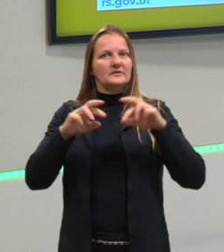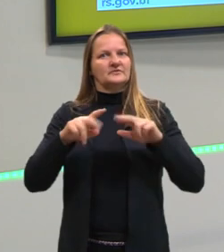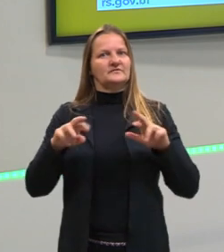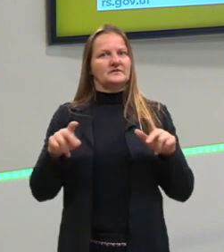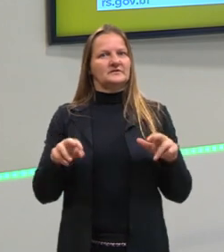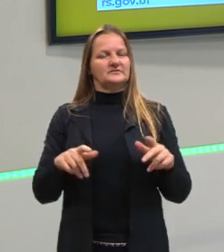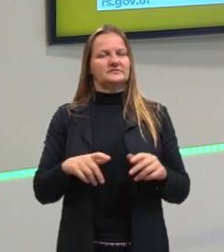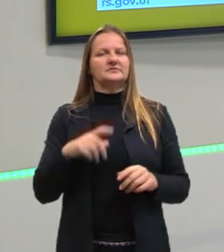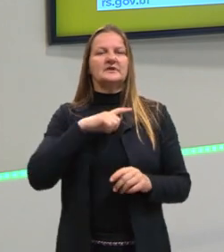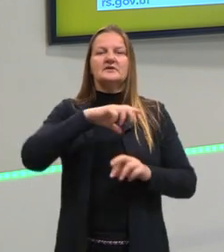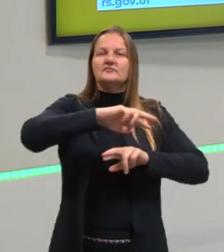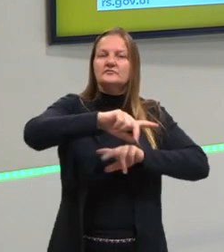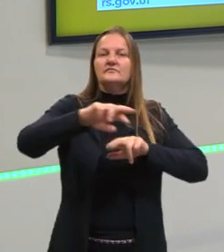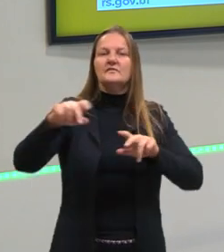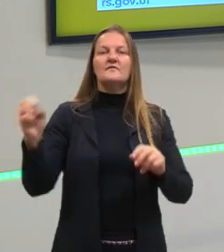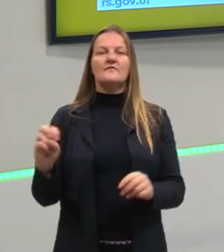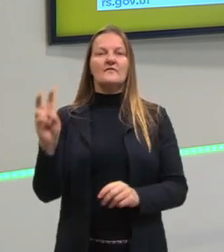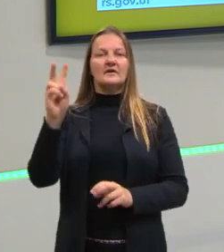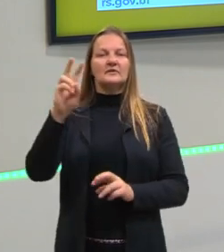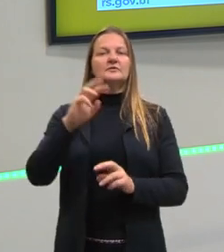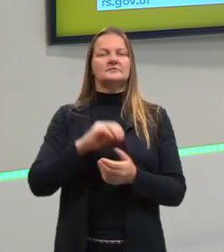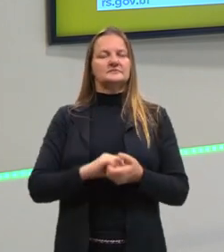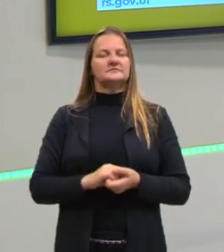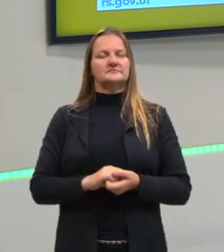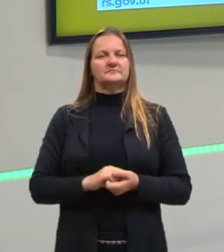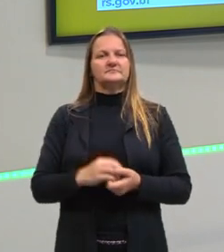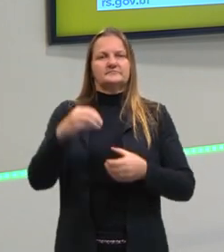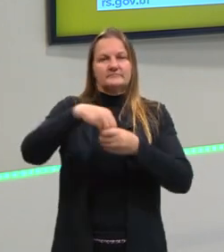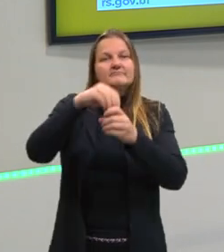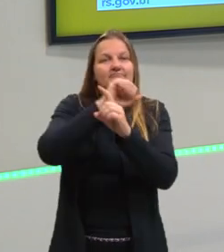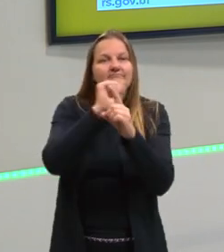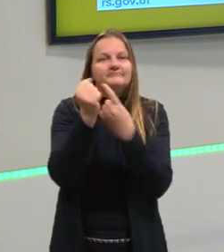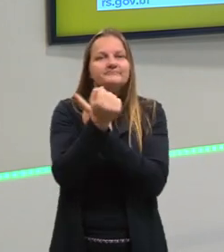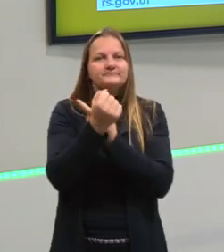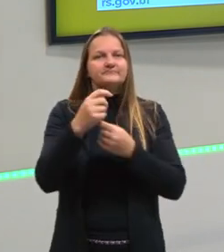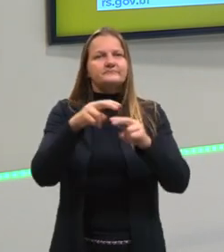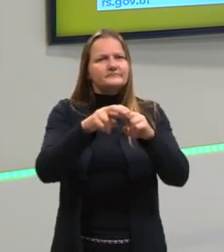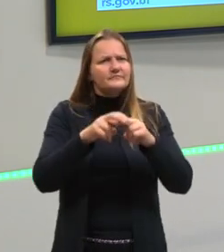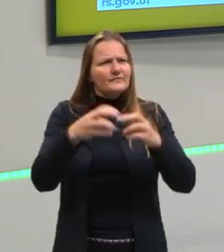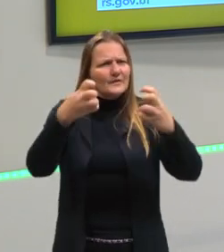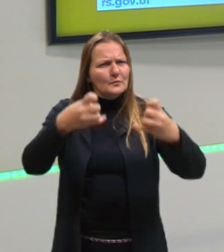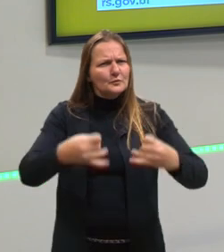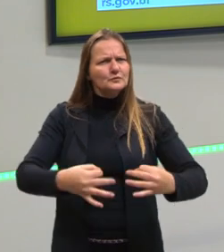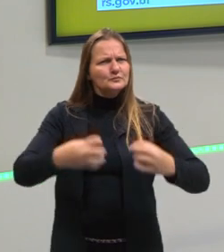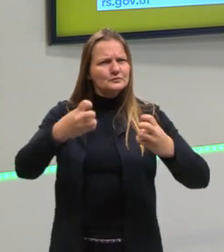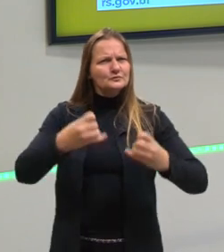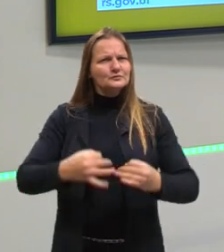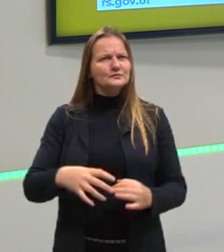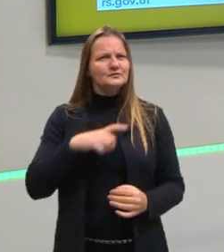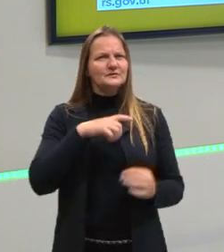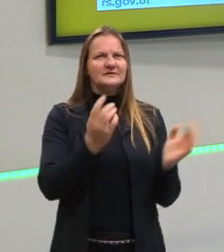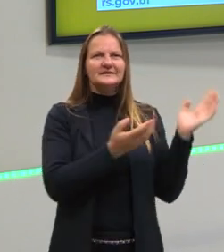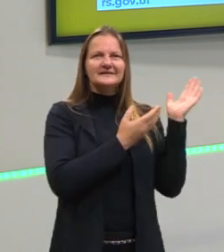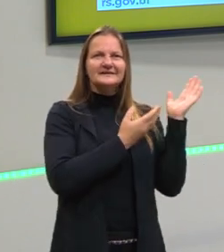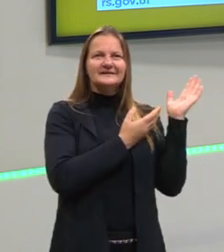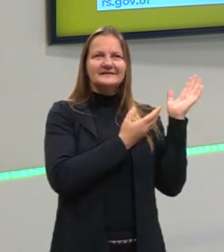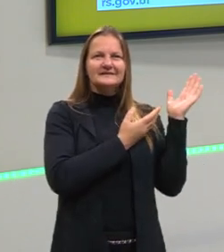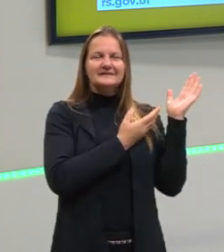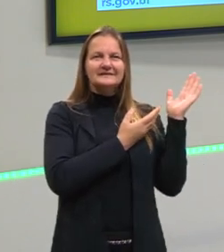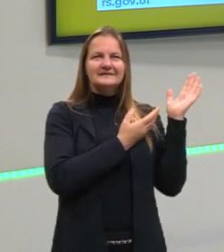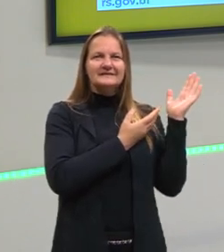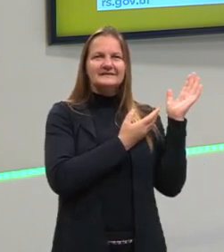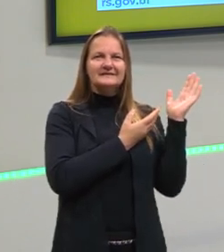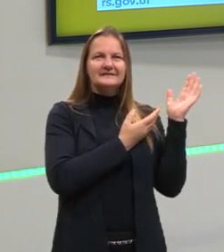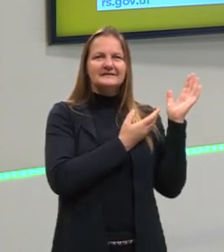cultura são esse conjunto de valores que nós temos na sociedade. E, por isso, olha aqui a figura do Monteiro Lobato, o